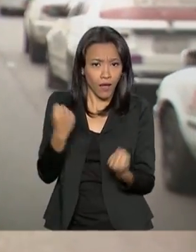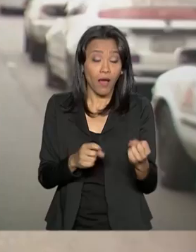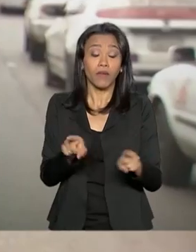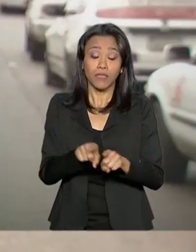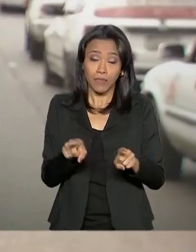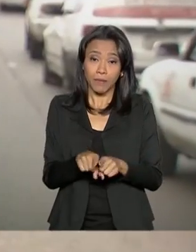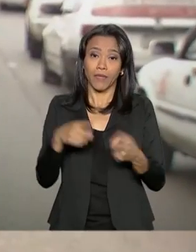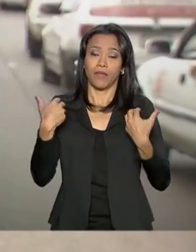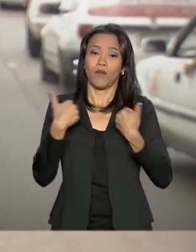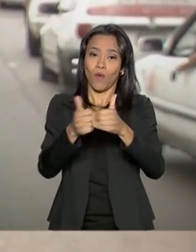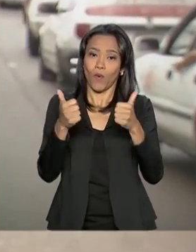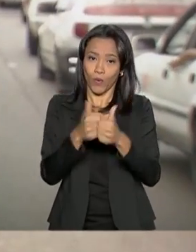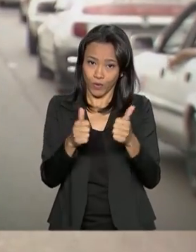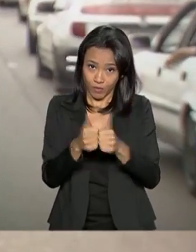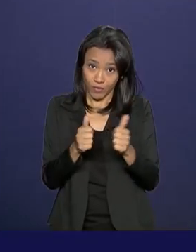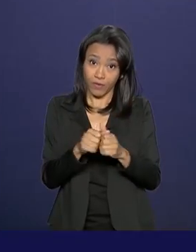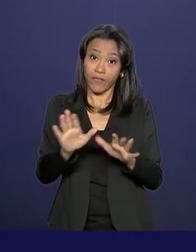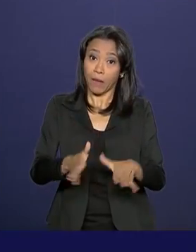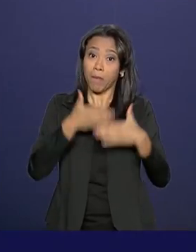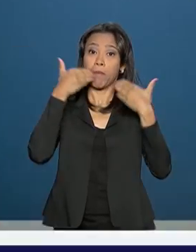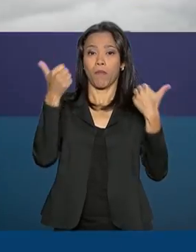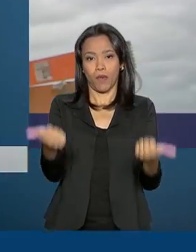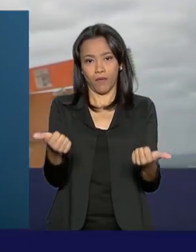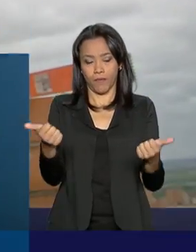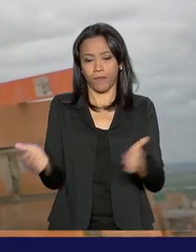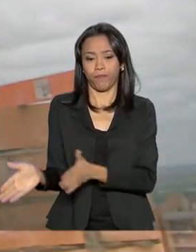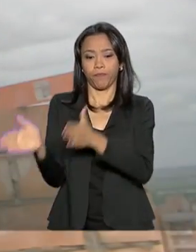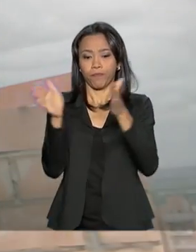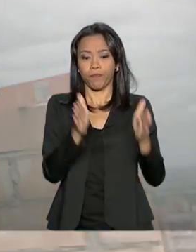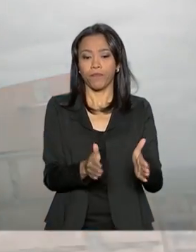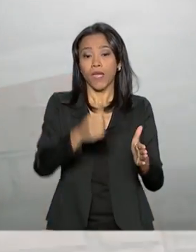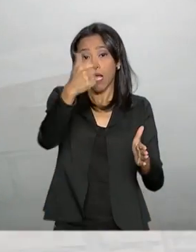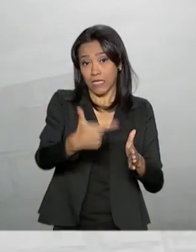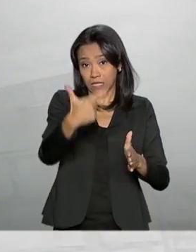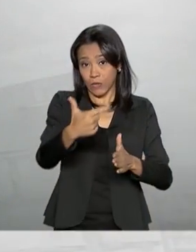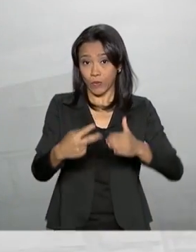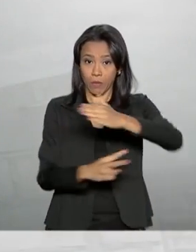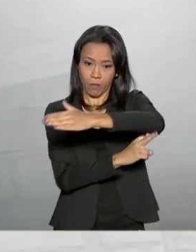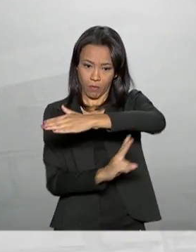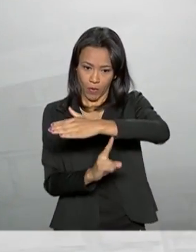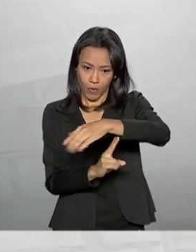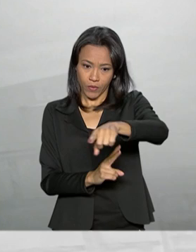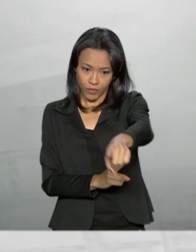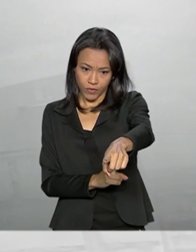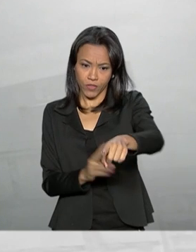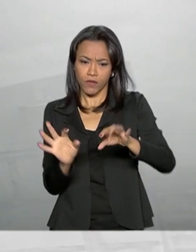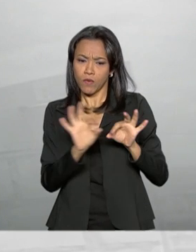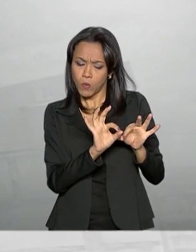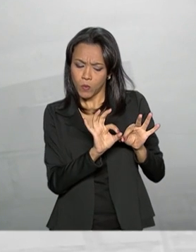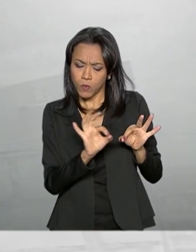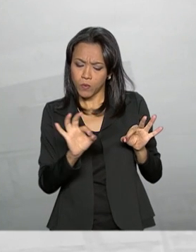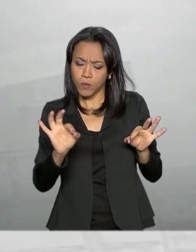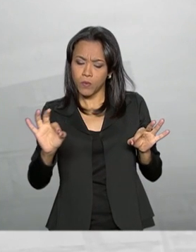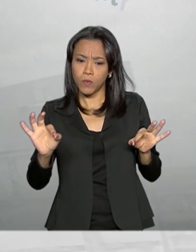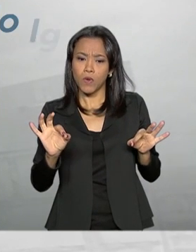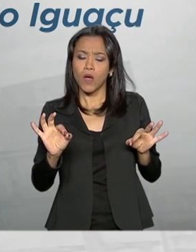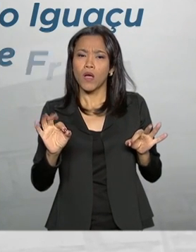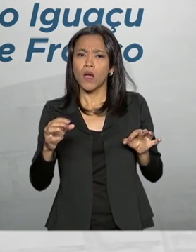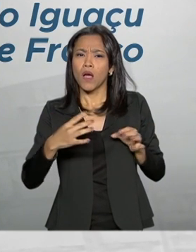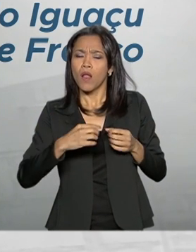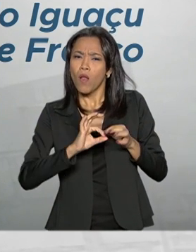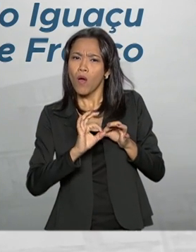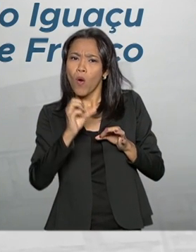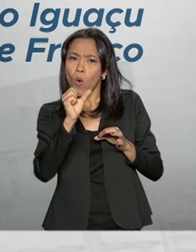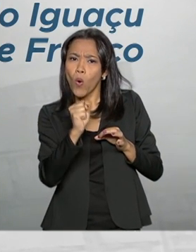desafogando o trânsito da região. A segunda ponte, sobre o rio Paraná, será construída a cerca de 8 quilômetros da Ponte da Amizade,